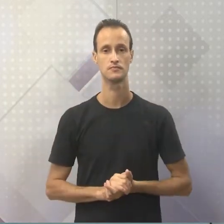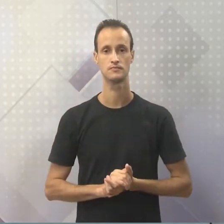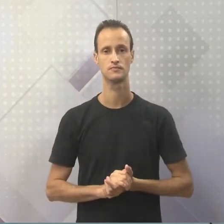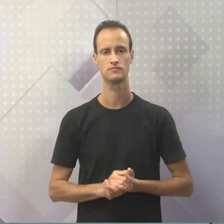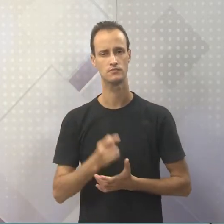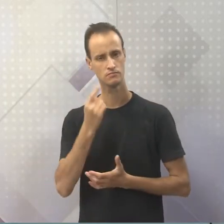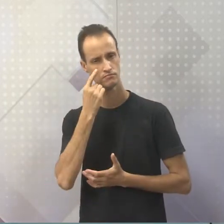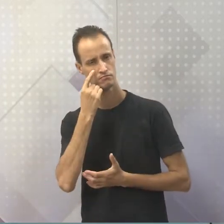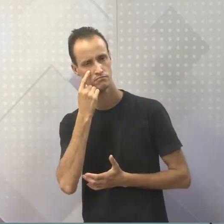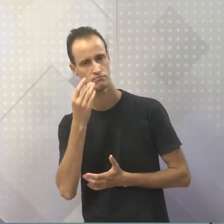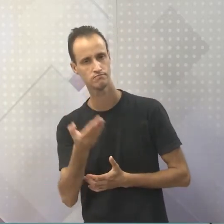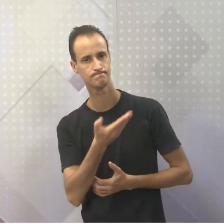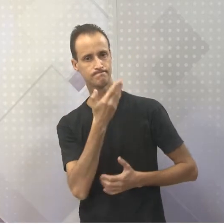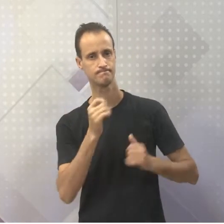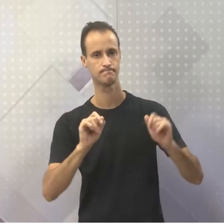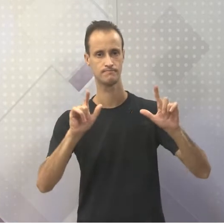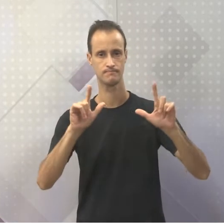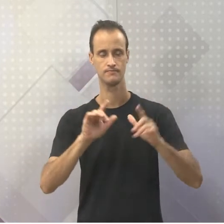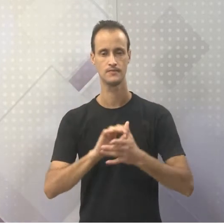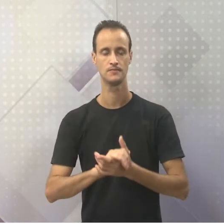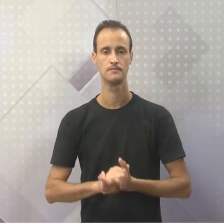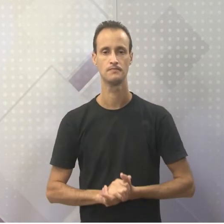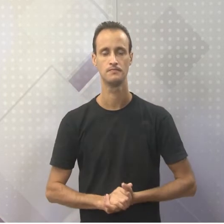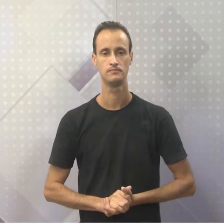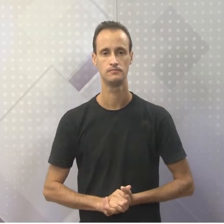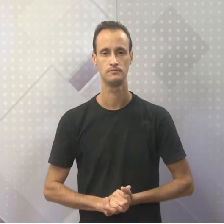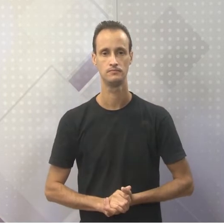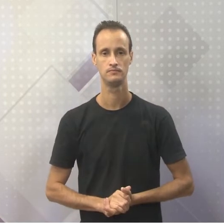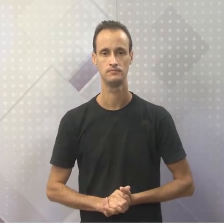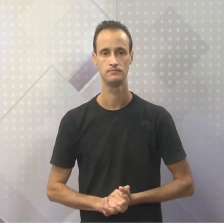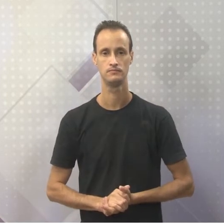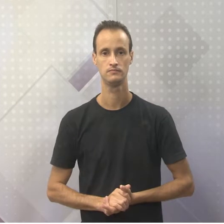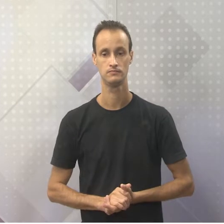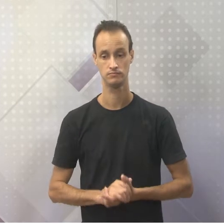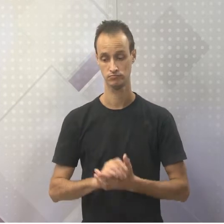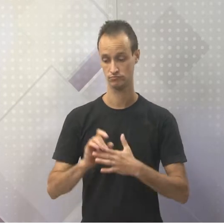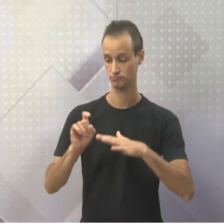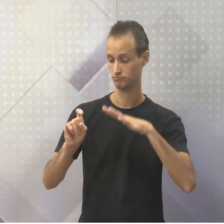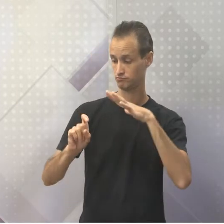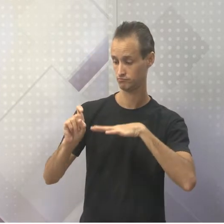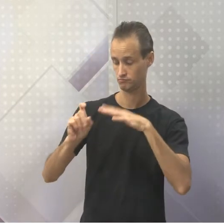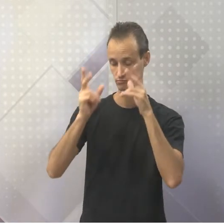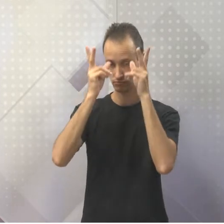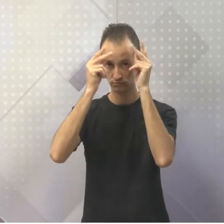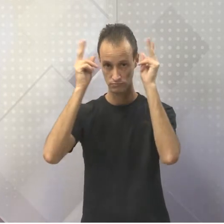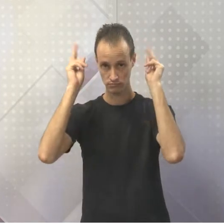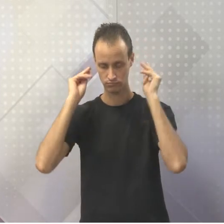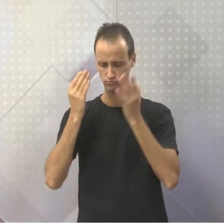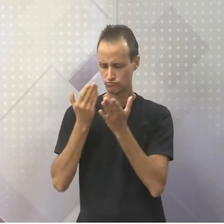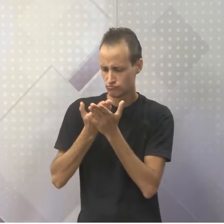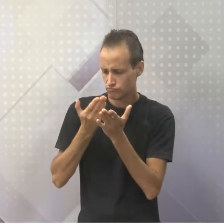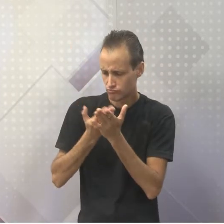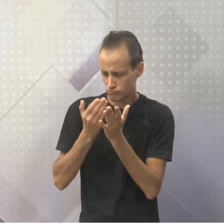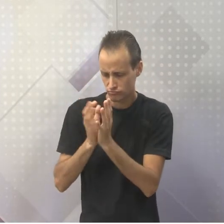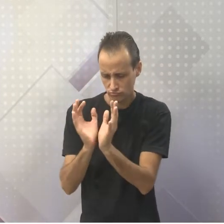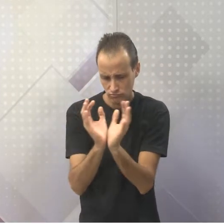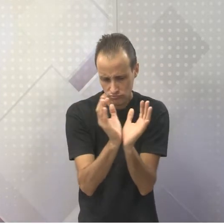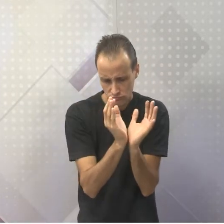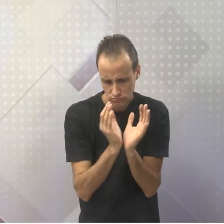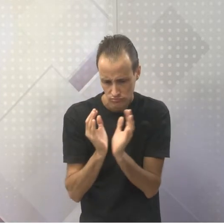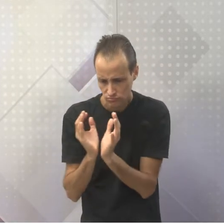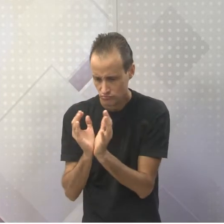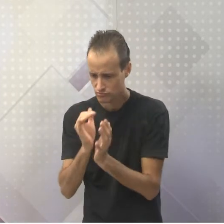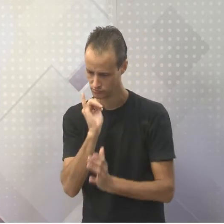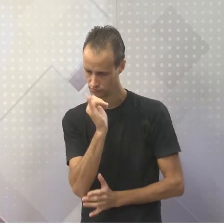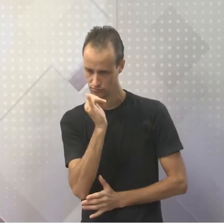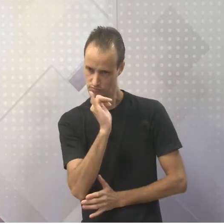vamos aqui, observa aqui o slide. Olha só. A mitologia grega é o estudo dos conjuntos de